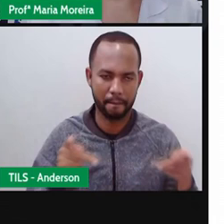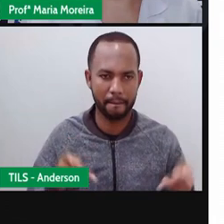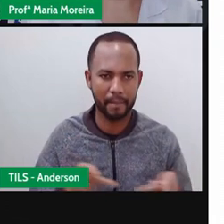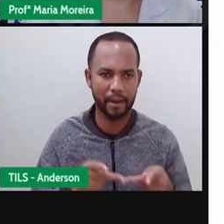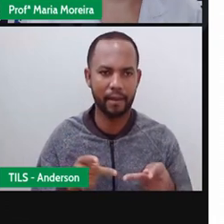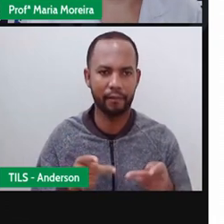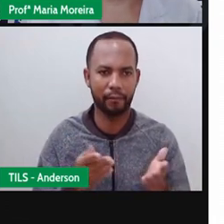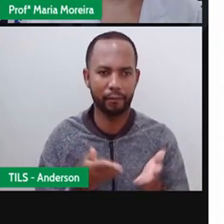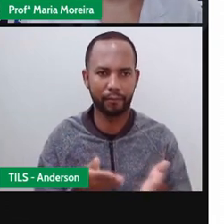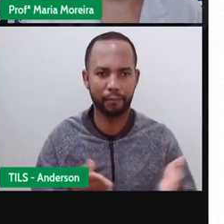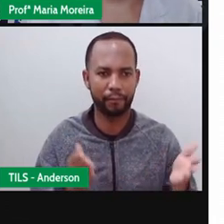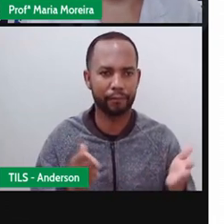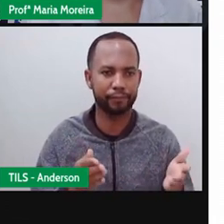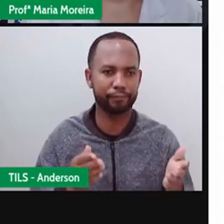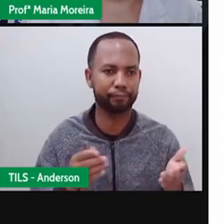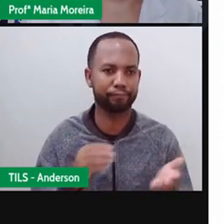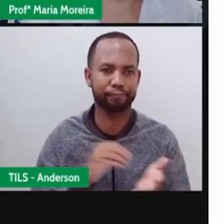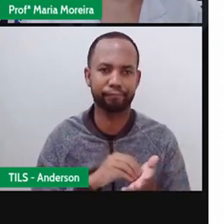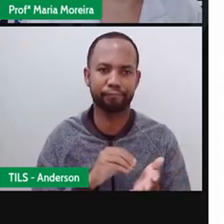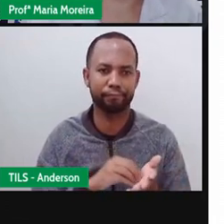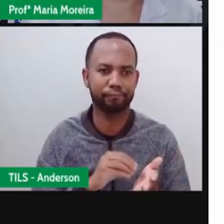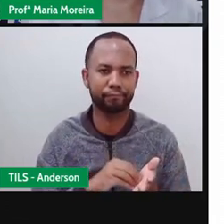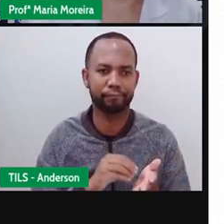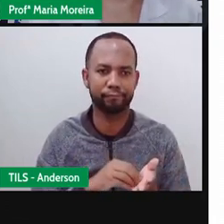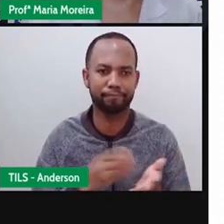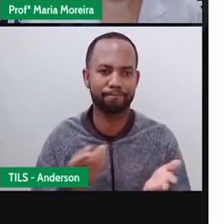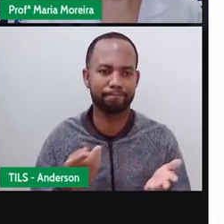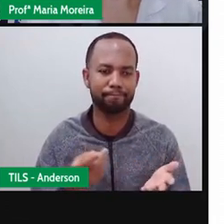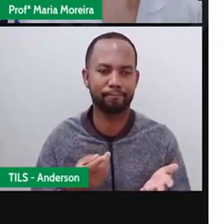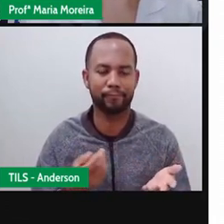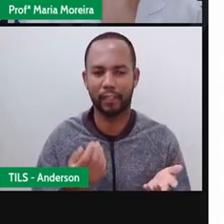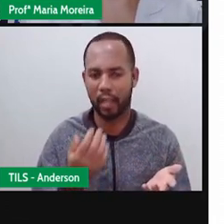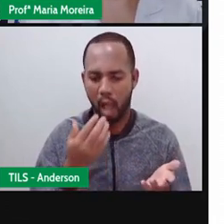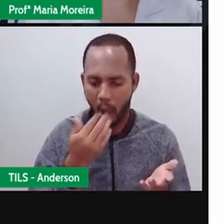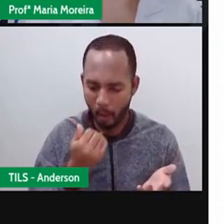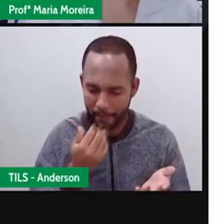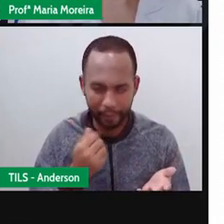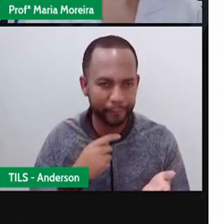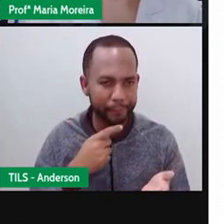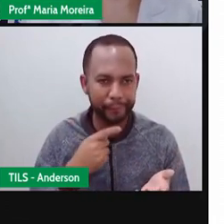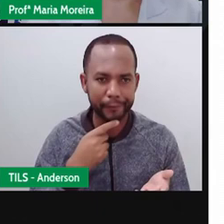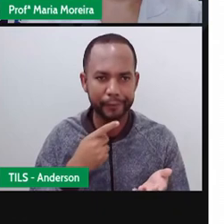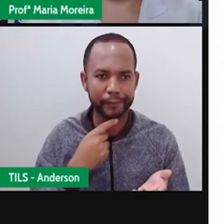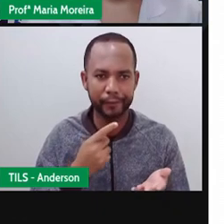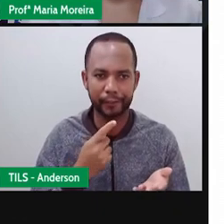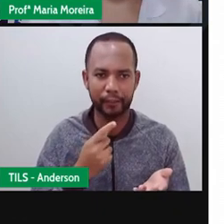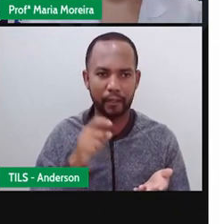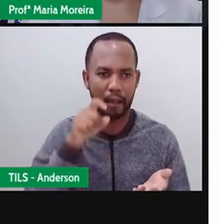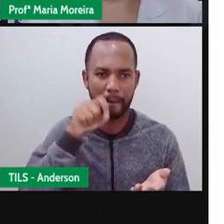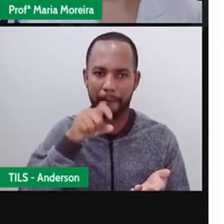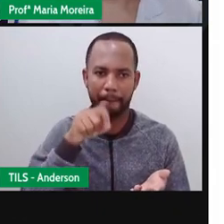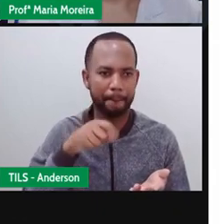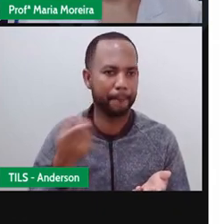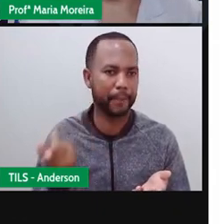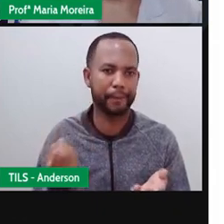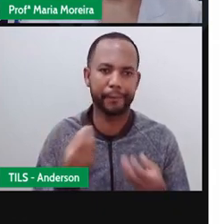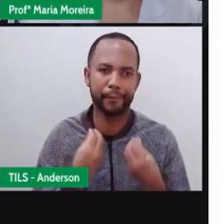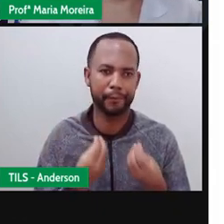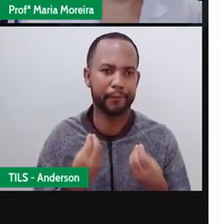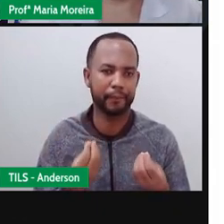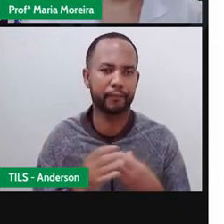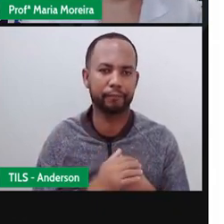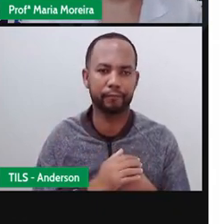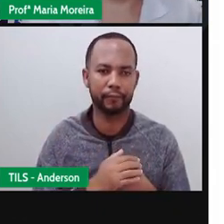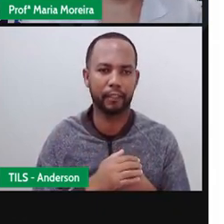aí, quando ele serviu naquele prato raso, acabou deixando a cegonha com fome. Poxa, isso é bacana, gente? Não